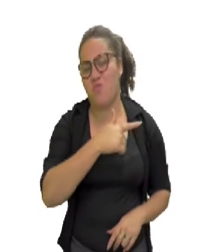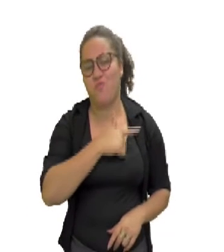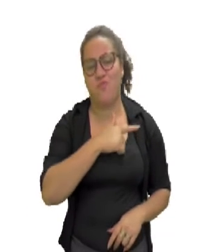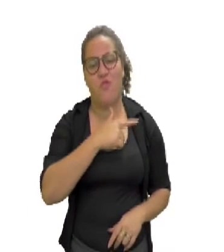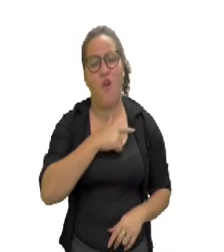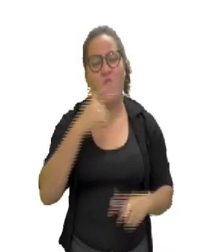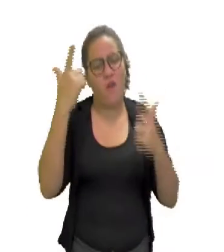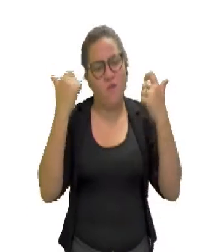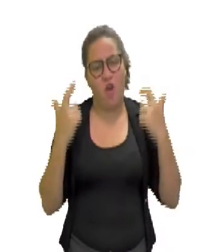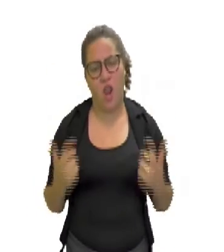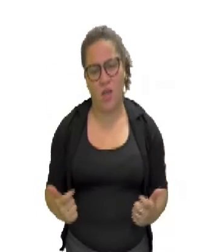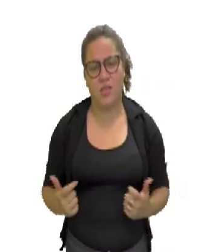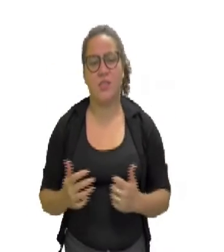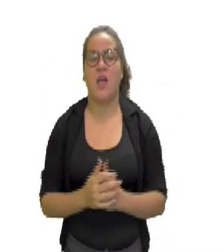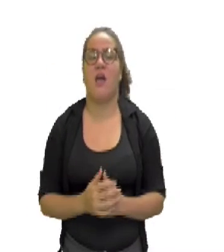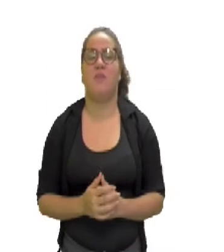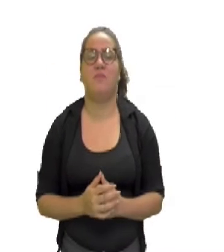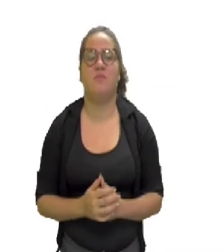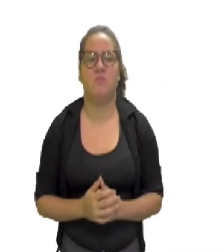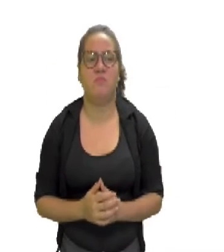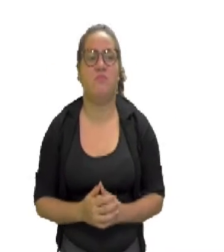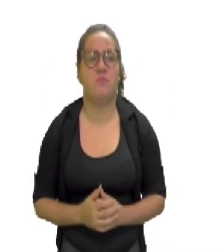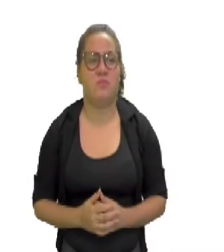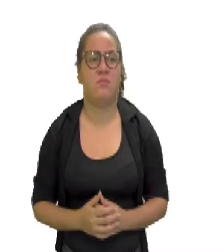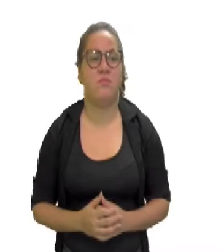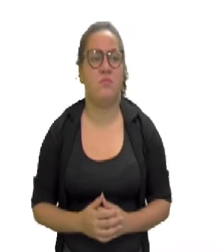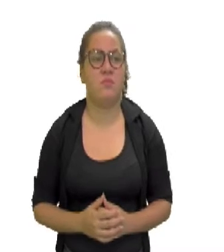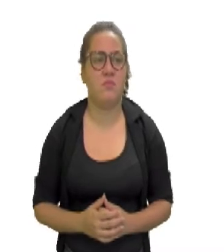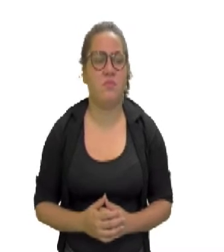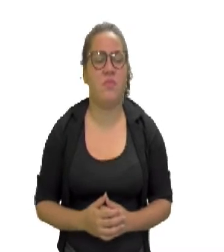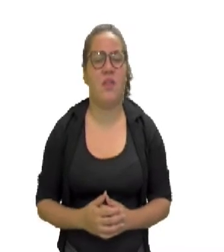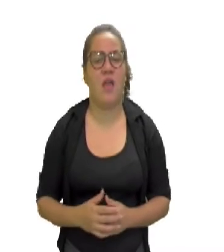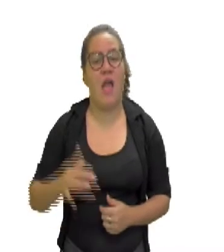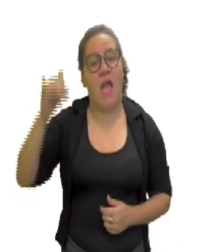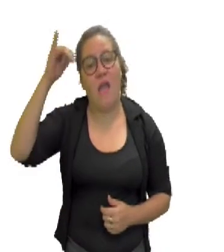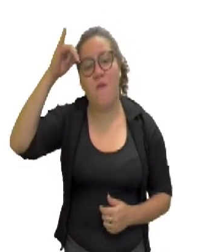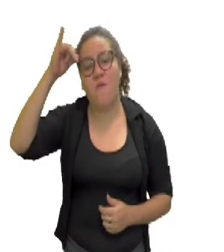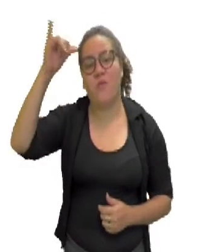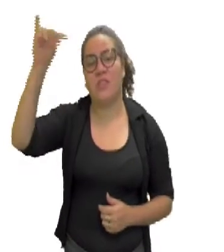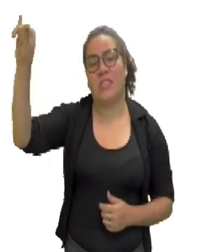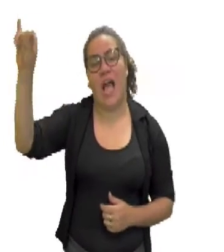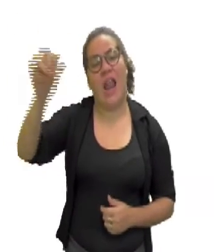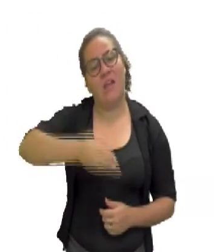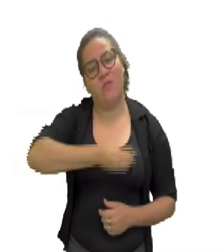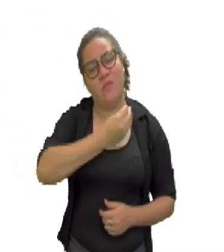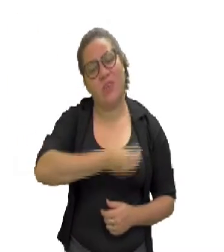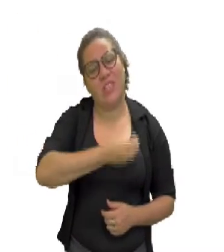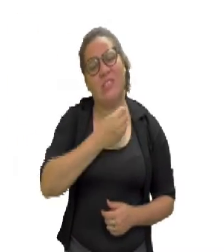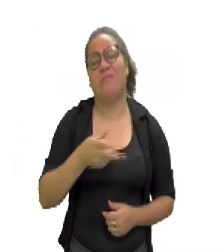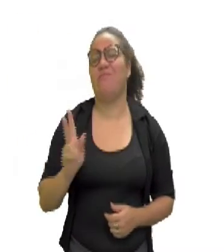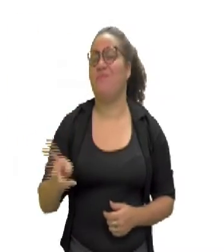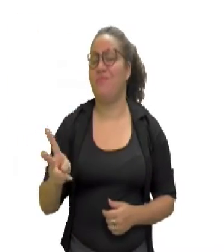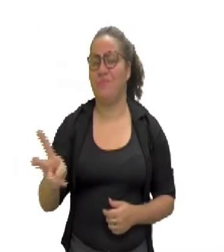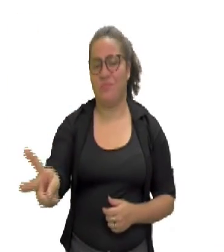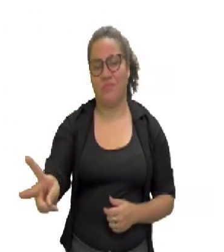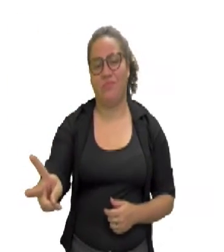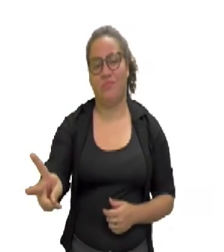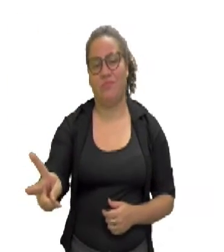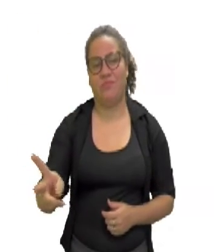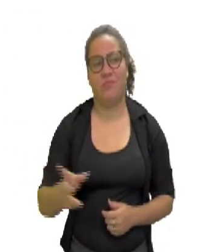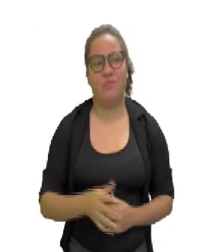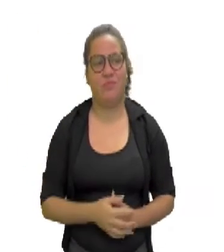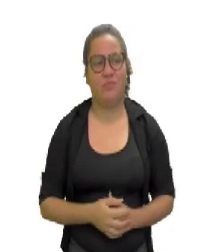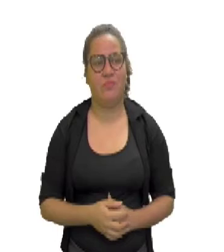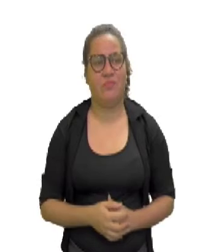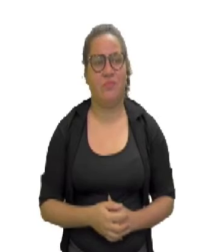violência. Então, são coisas realmente que a gente tem que evitar na nossa vida o tempo inteiro, né?